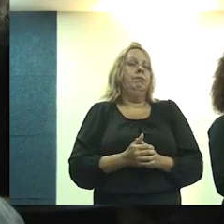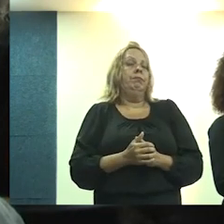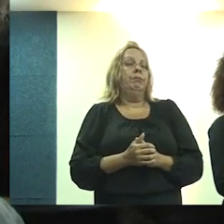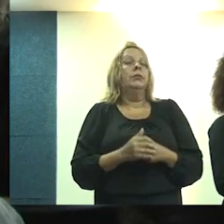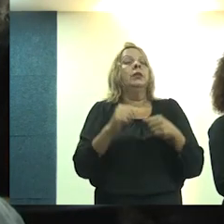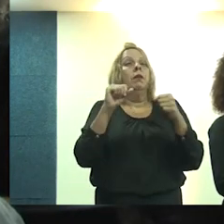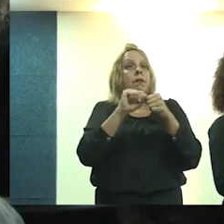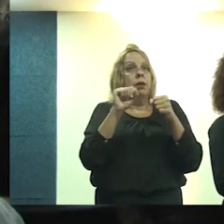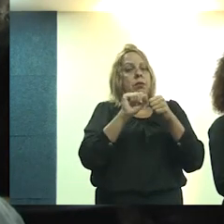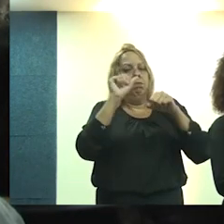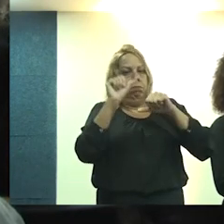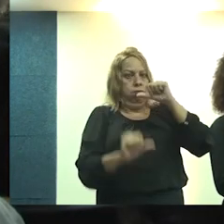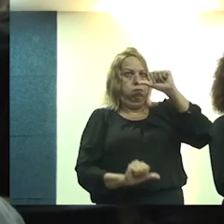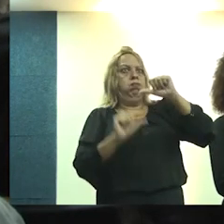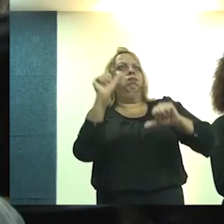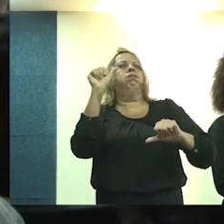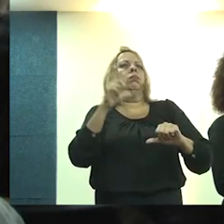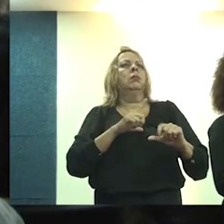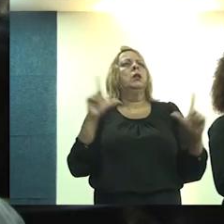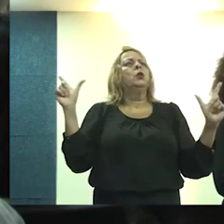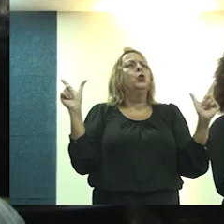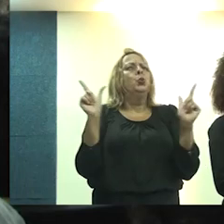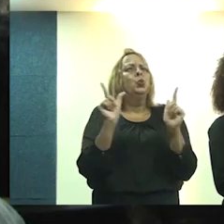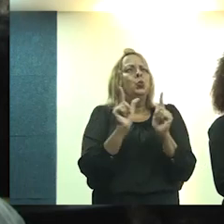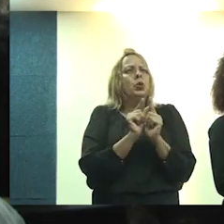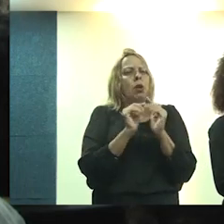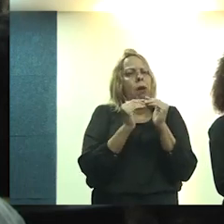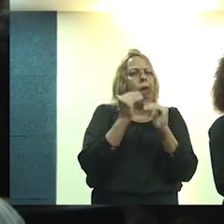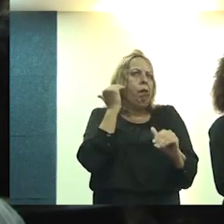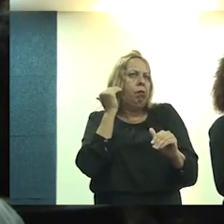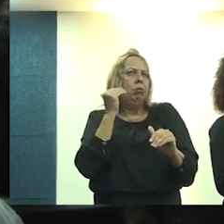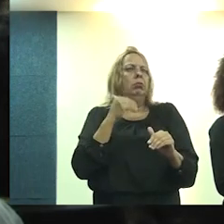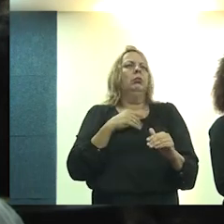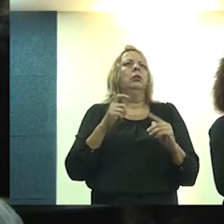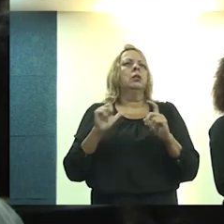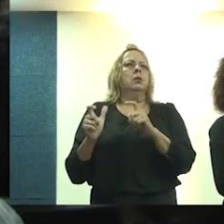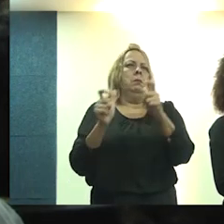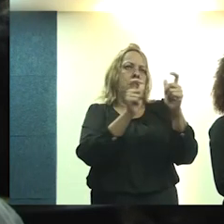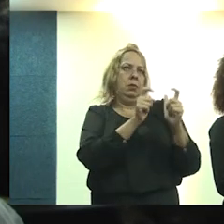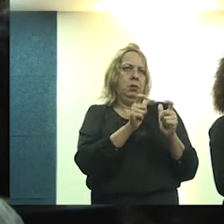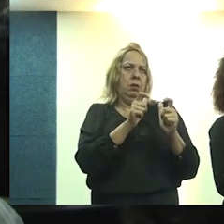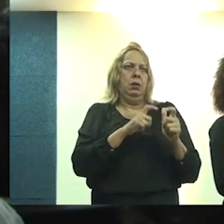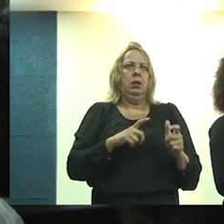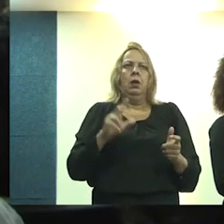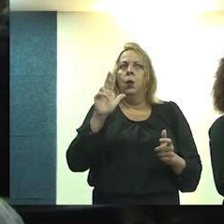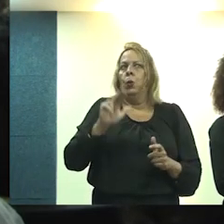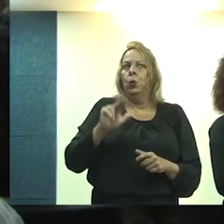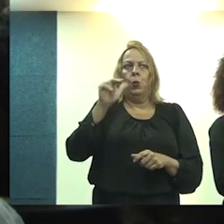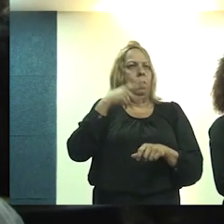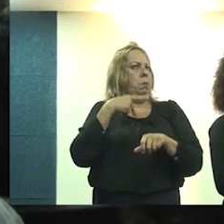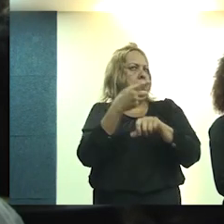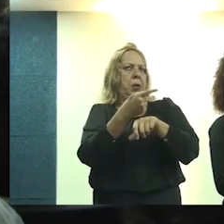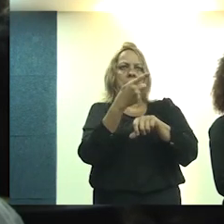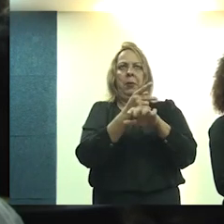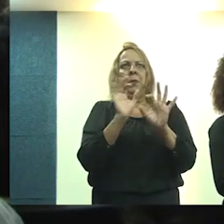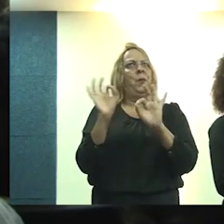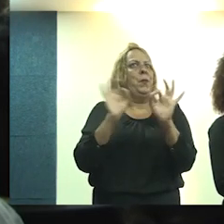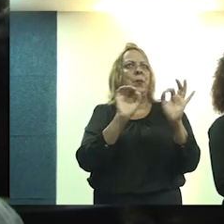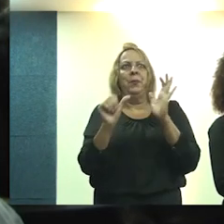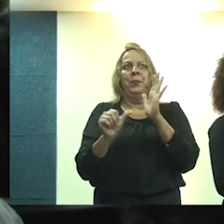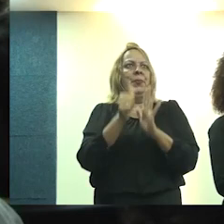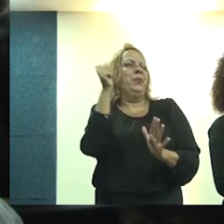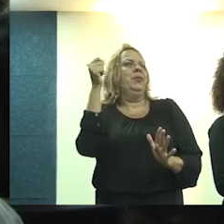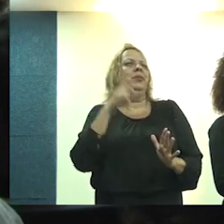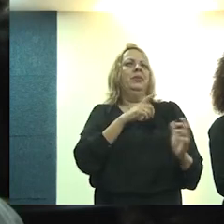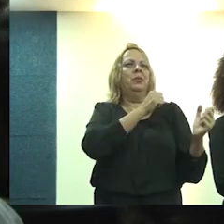e fazem a transformação para a redução das desigualdades socioterritoriais nesses espaços. Nunca se teve um prêmio na história do país